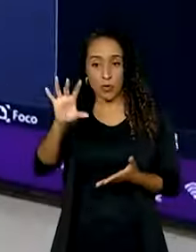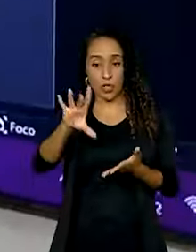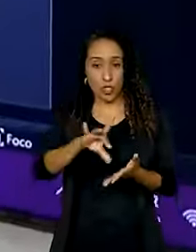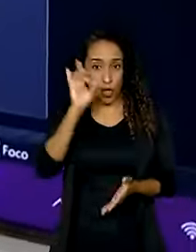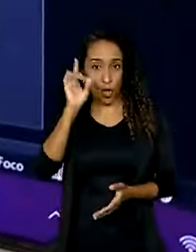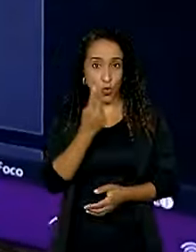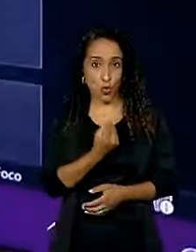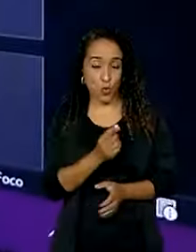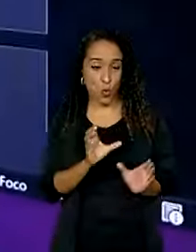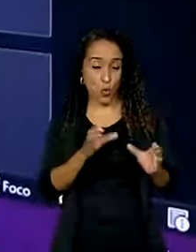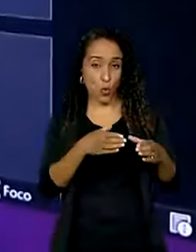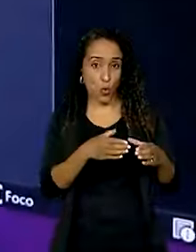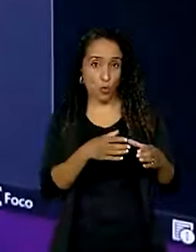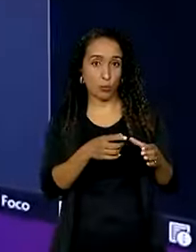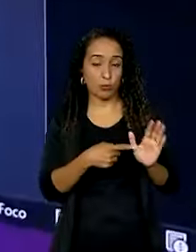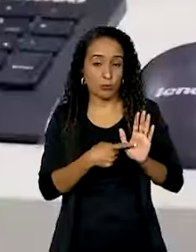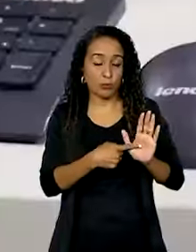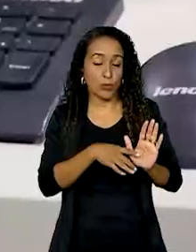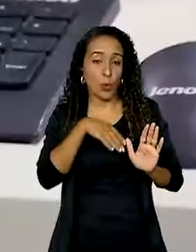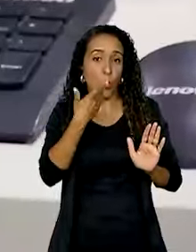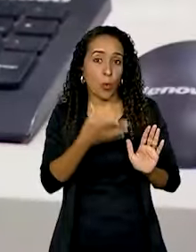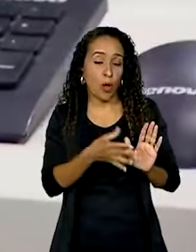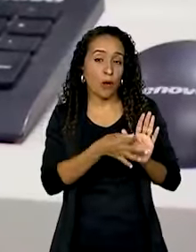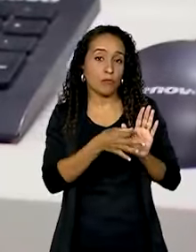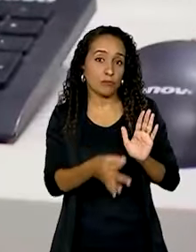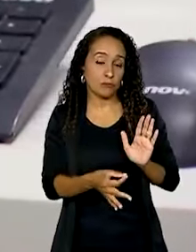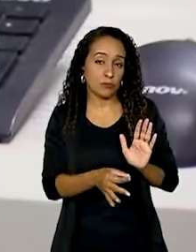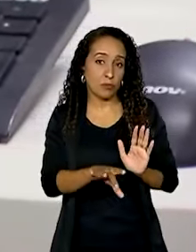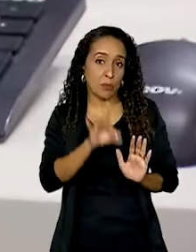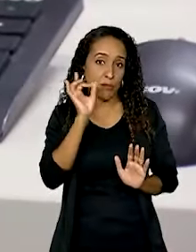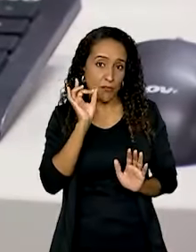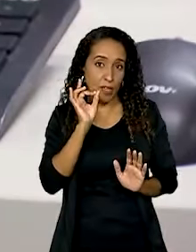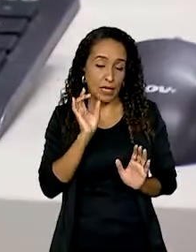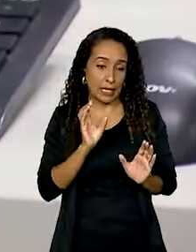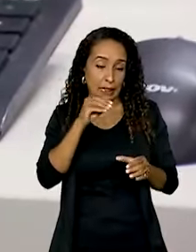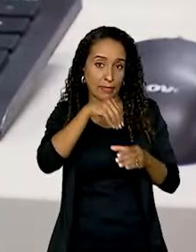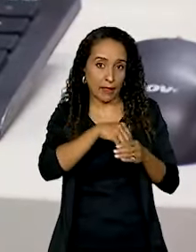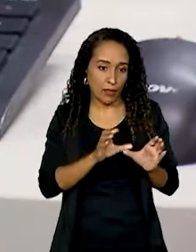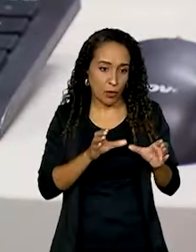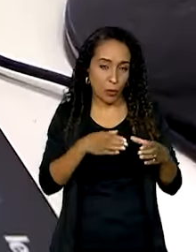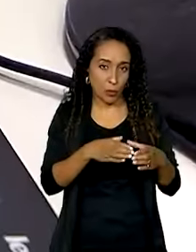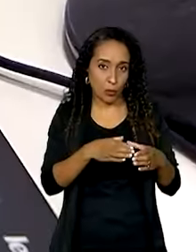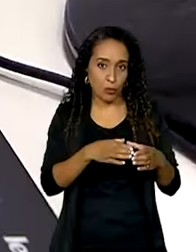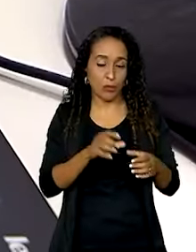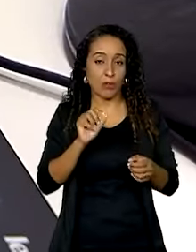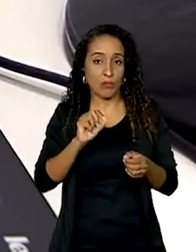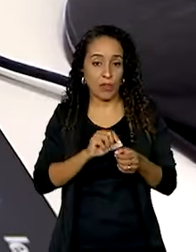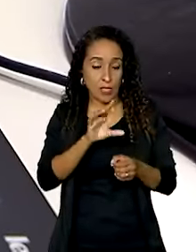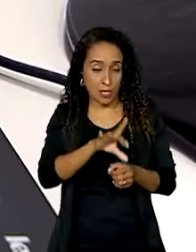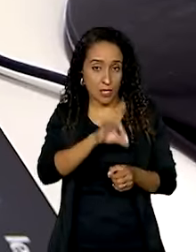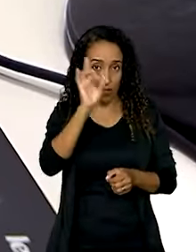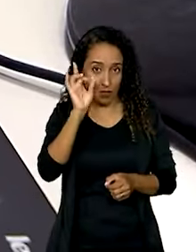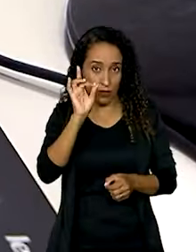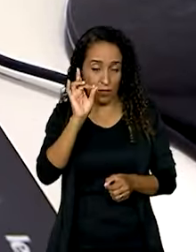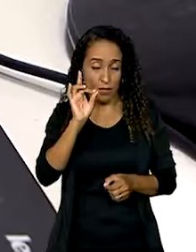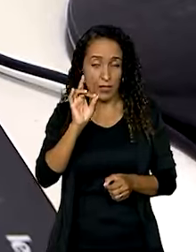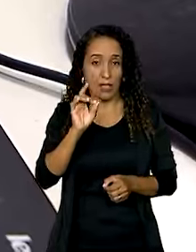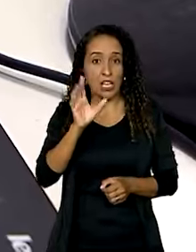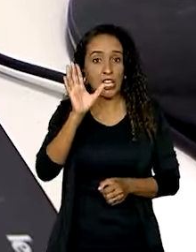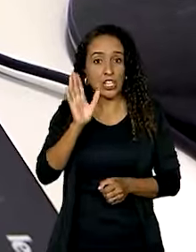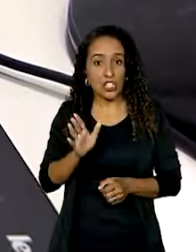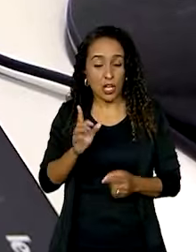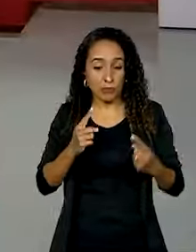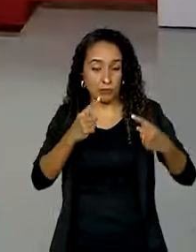dos blocos e indicar a preferência pelo cargo dentro do bloco. Ao fazer a escolha, a pessoa vai